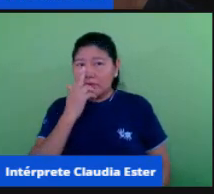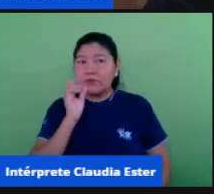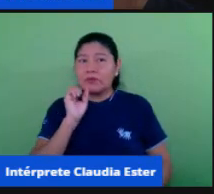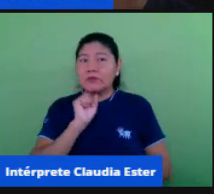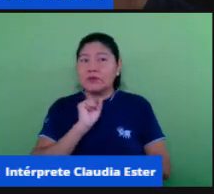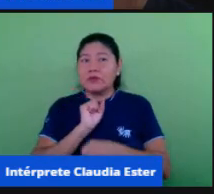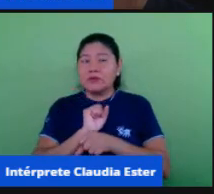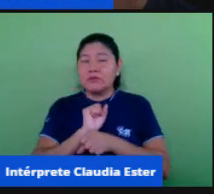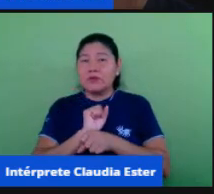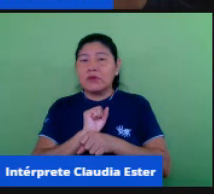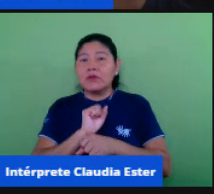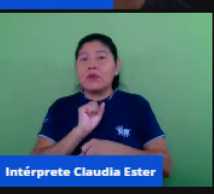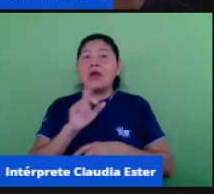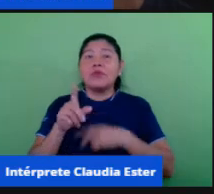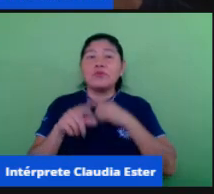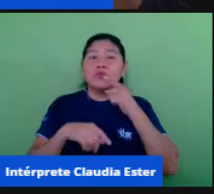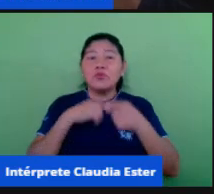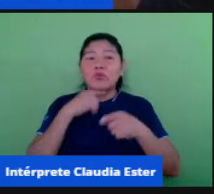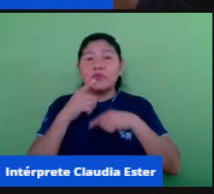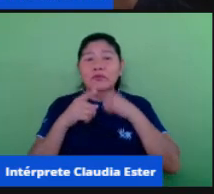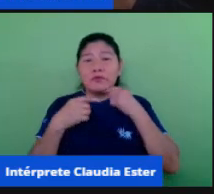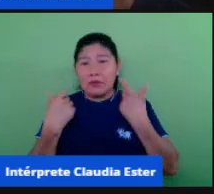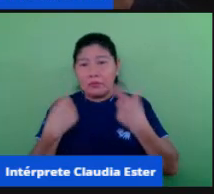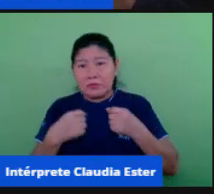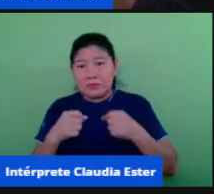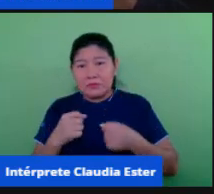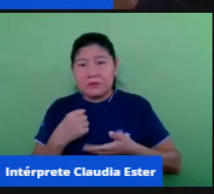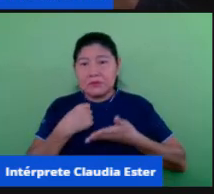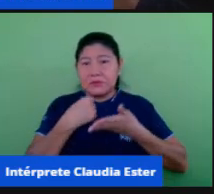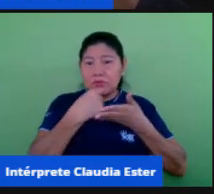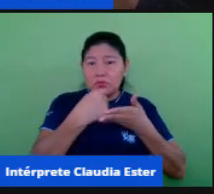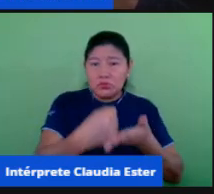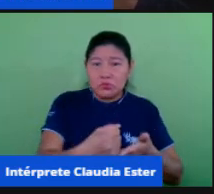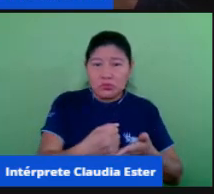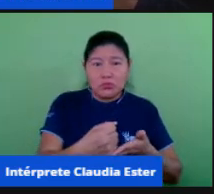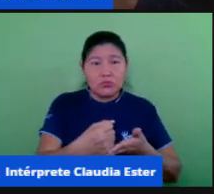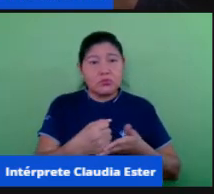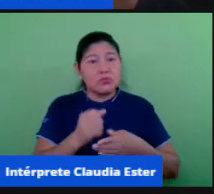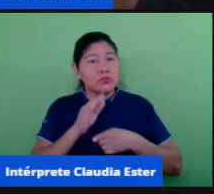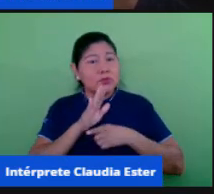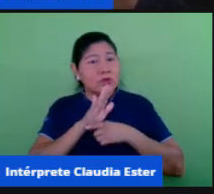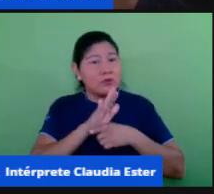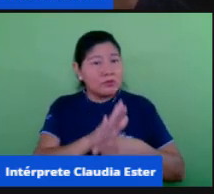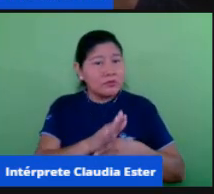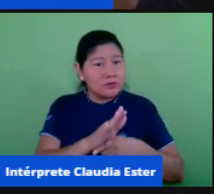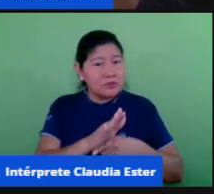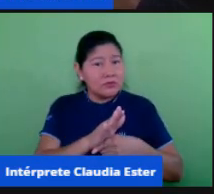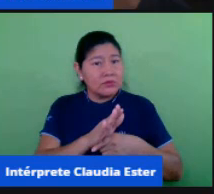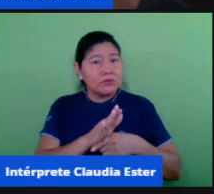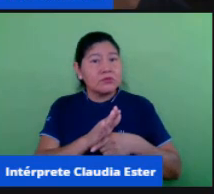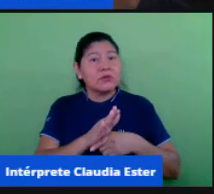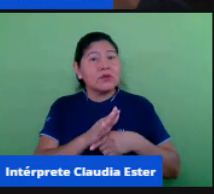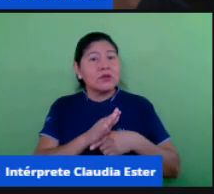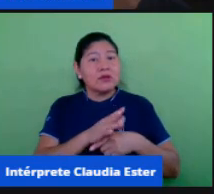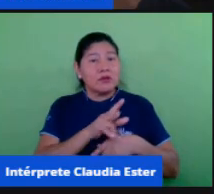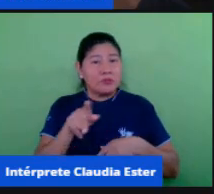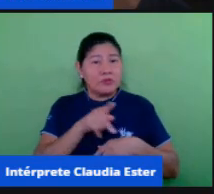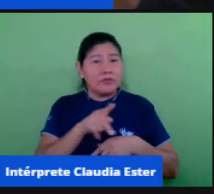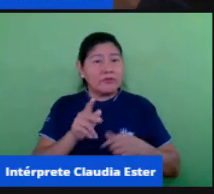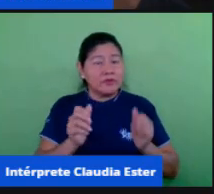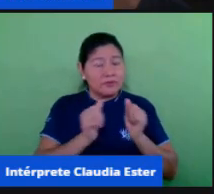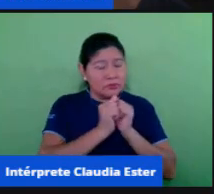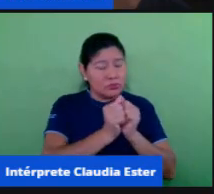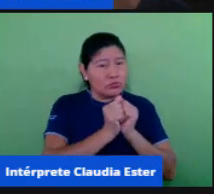de alguma ajuda algum auxílio o professor está ali então essa é uma outra